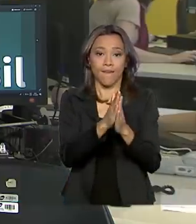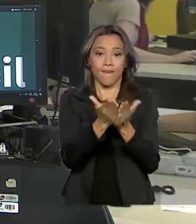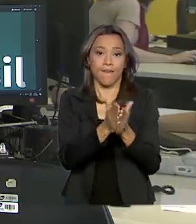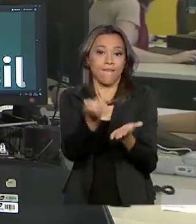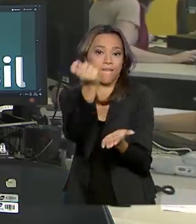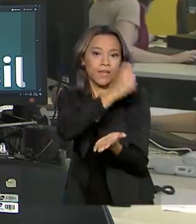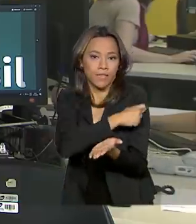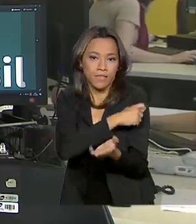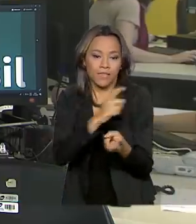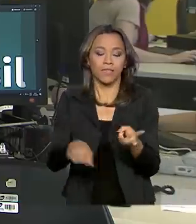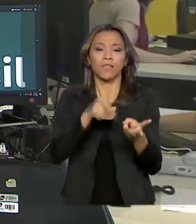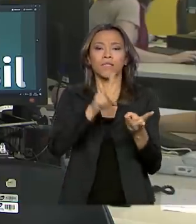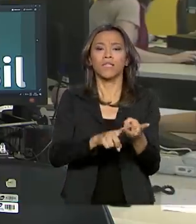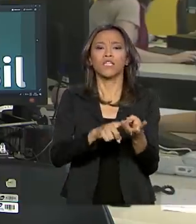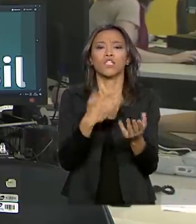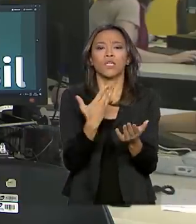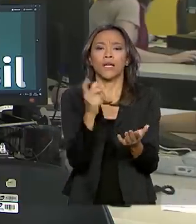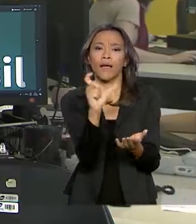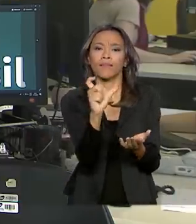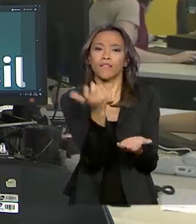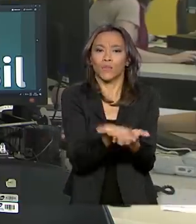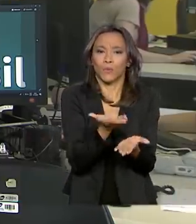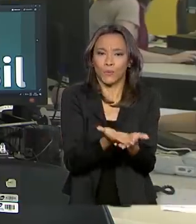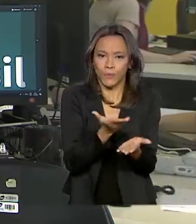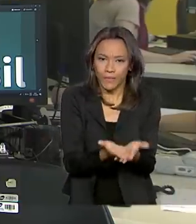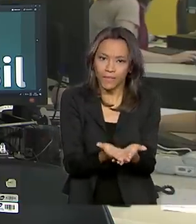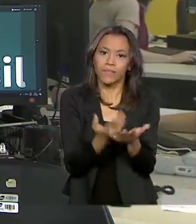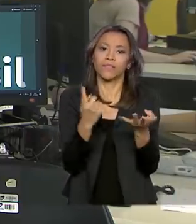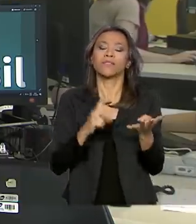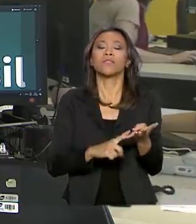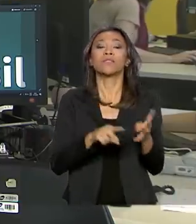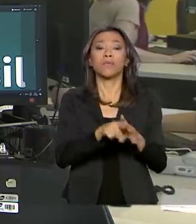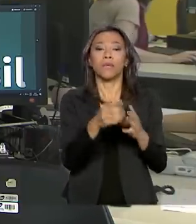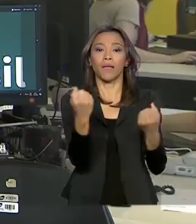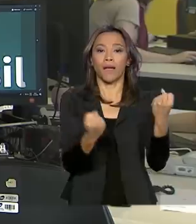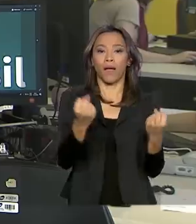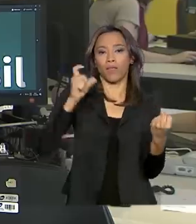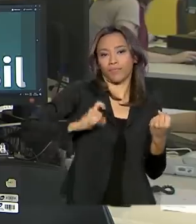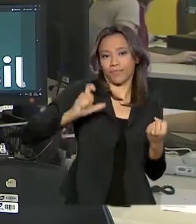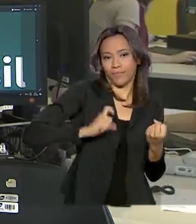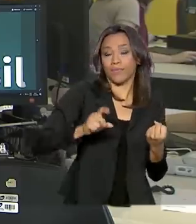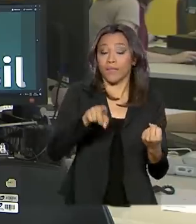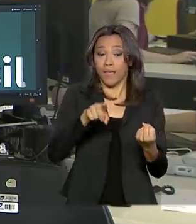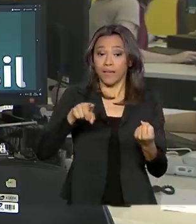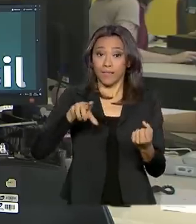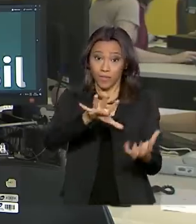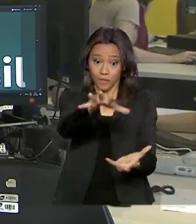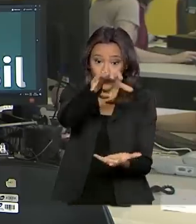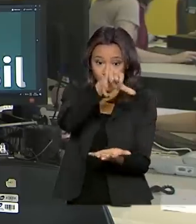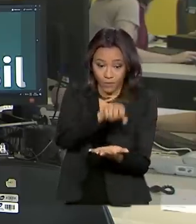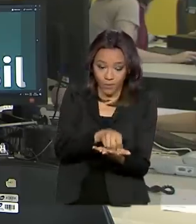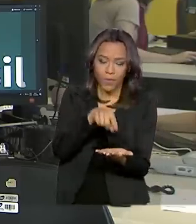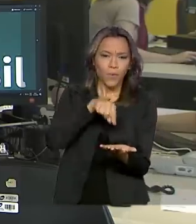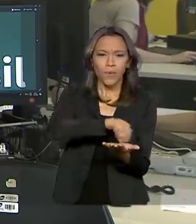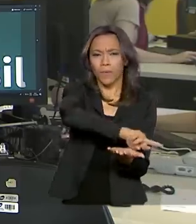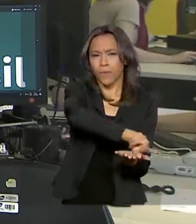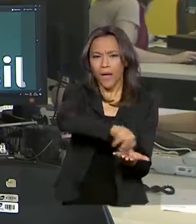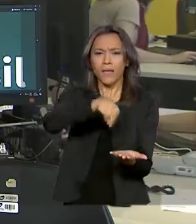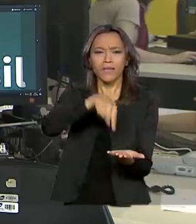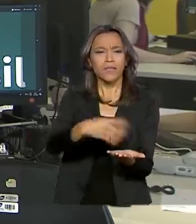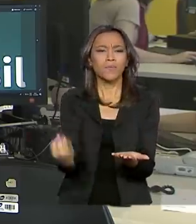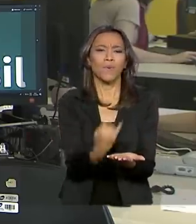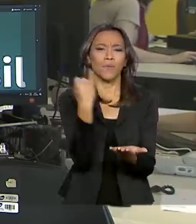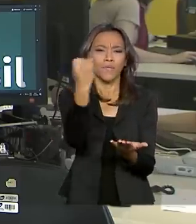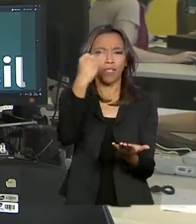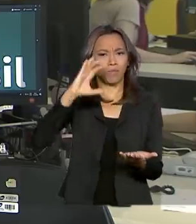Estudantil de Habilitação. Tudo passa a ser emitido digitalmente. A chamada transformação digital é vantajosa para o cidadão. É